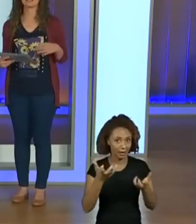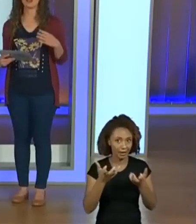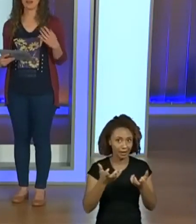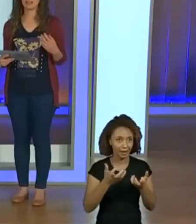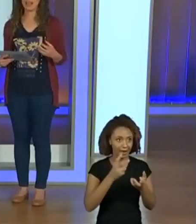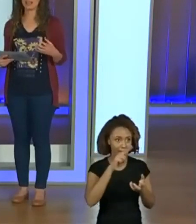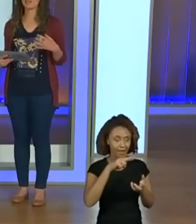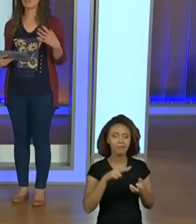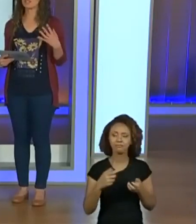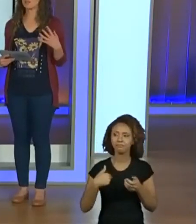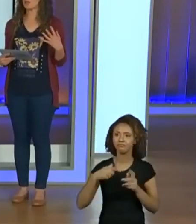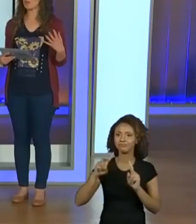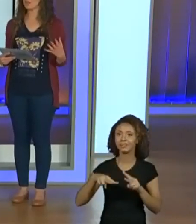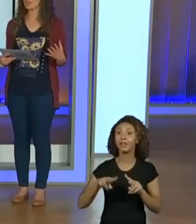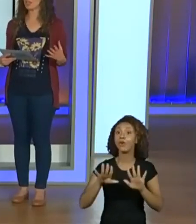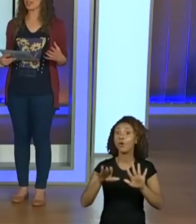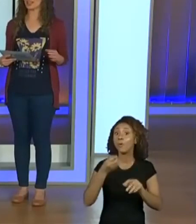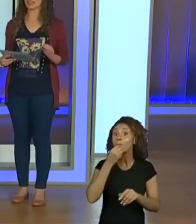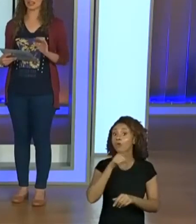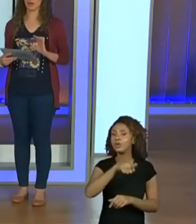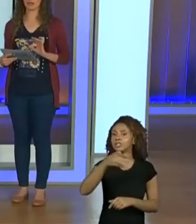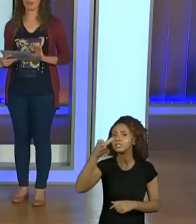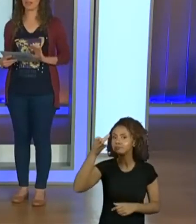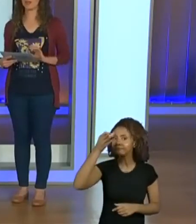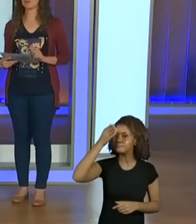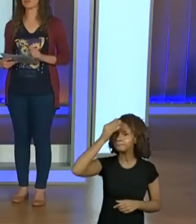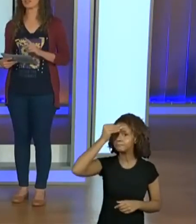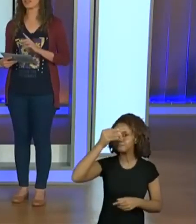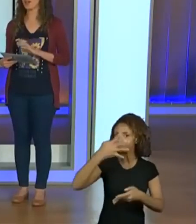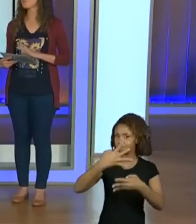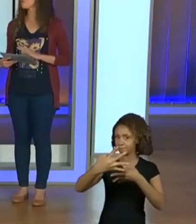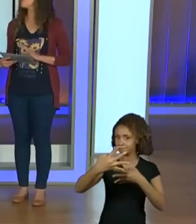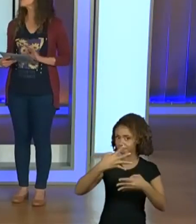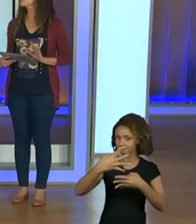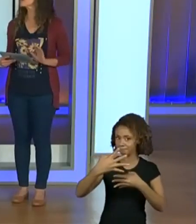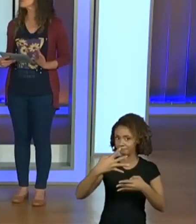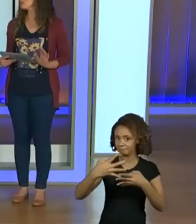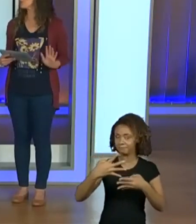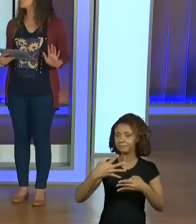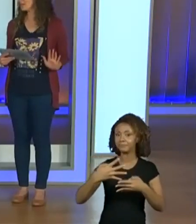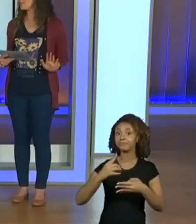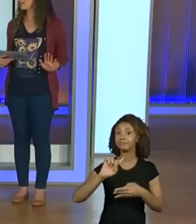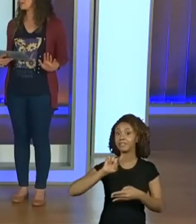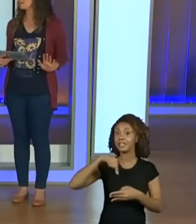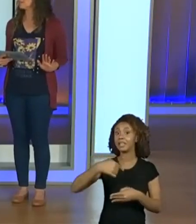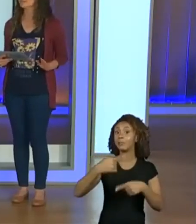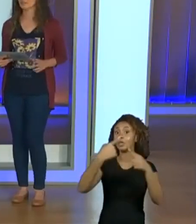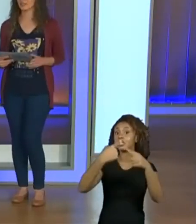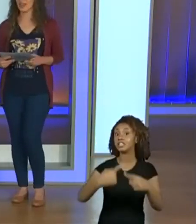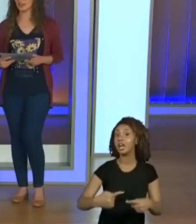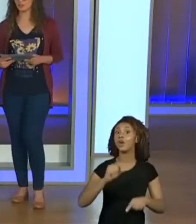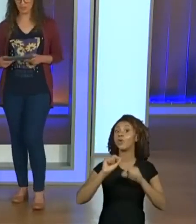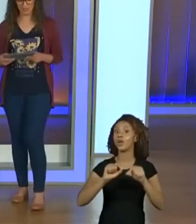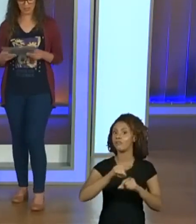recitar? Pode. Recitar. Então, a ideia é que vocês memorizem aí essa quadrinha, porque daqui a pouco o desafio é a gente escrevê-la.